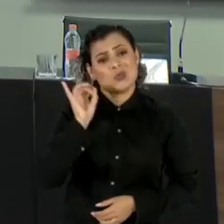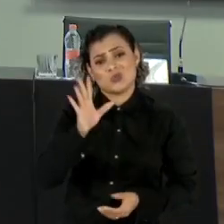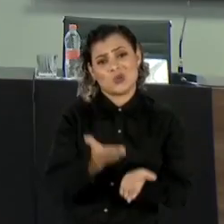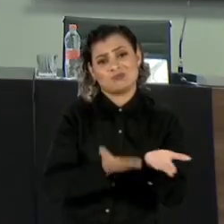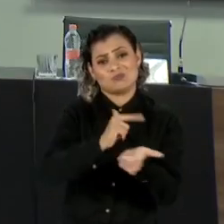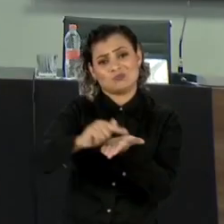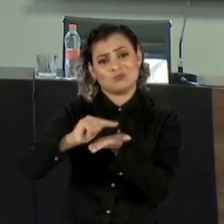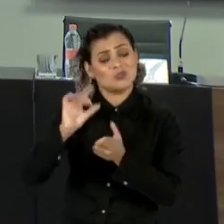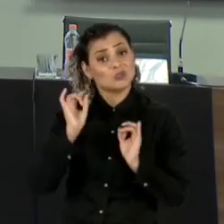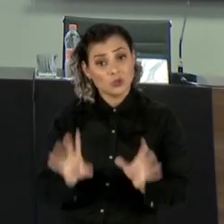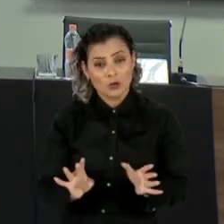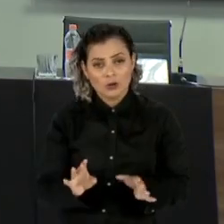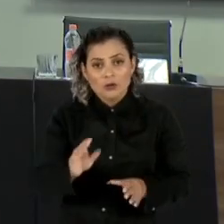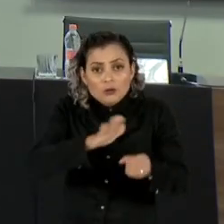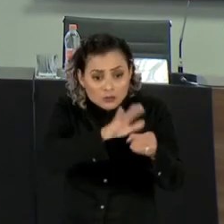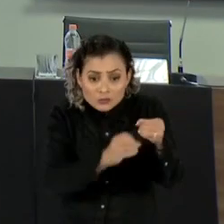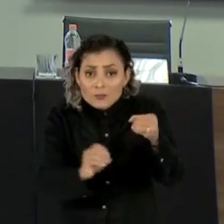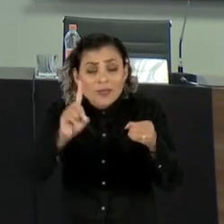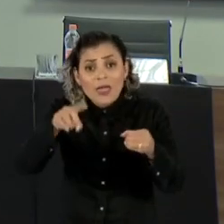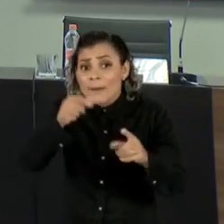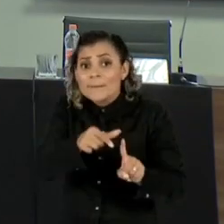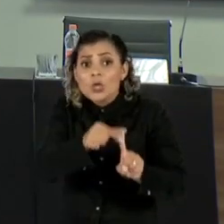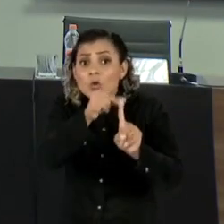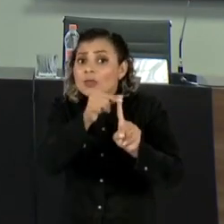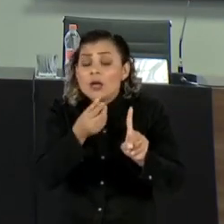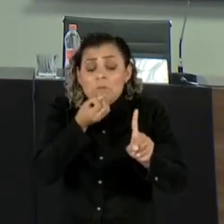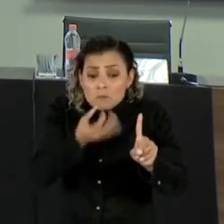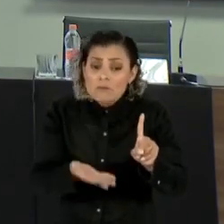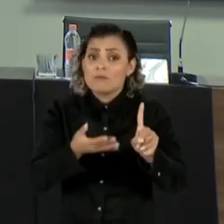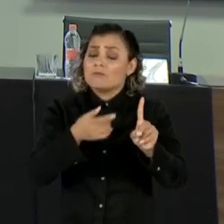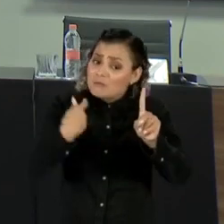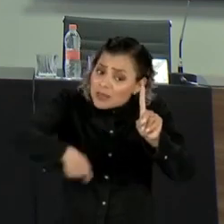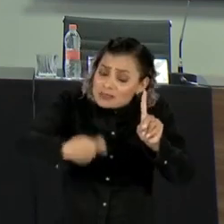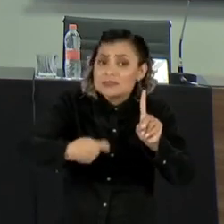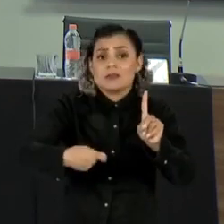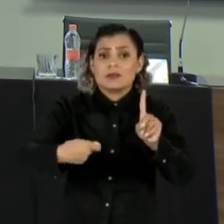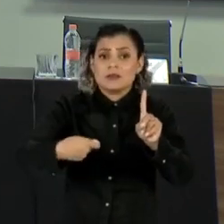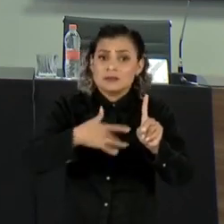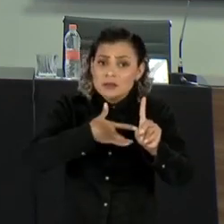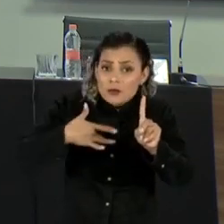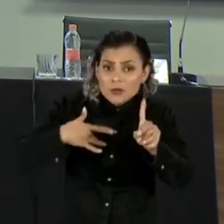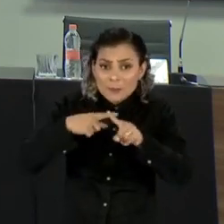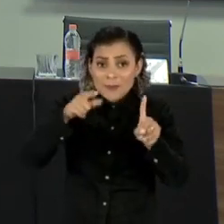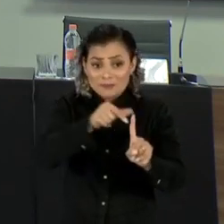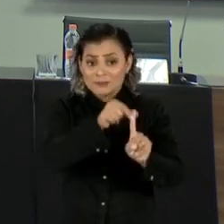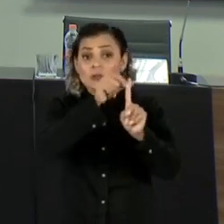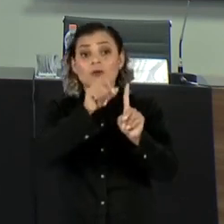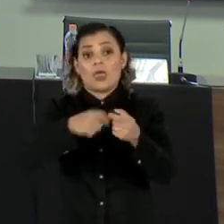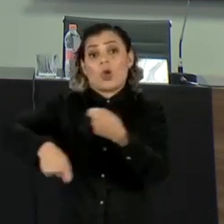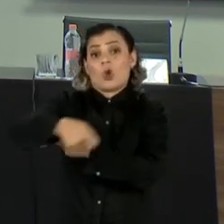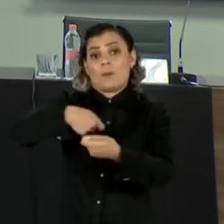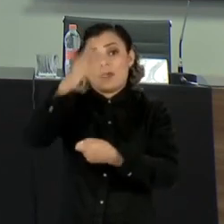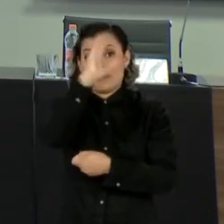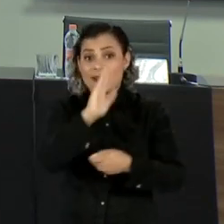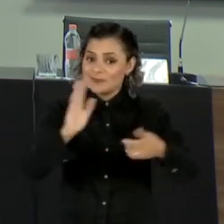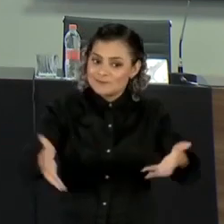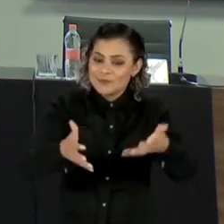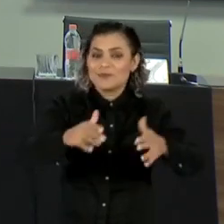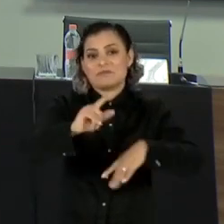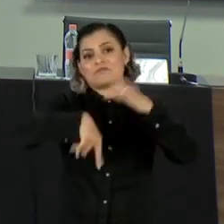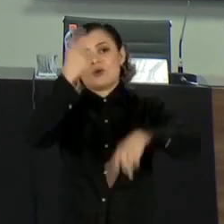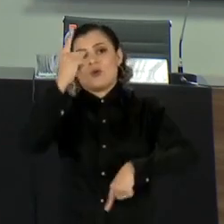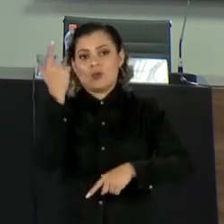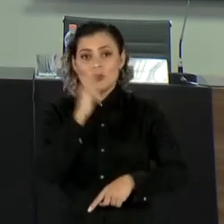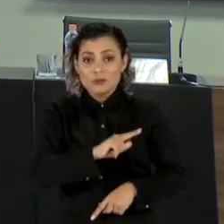saneamento é prioritário para todos os setores socioeconômicos, mas também ele é muito prioritário para a economia do país. Nós vemos,